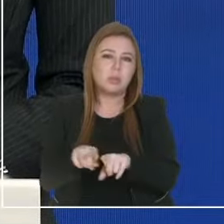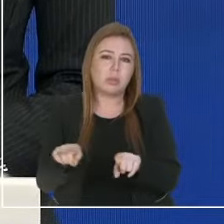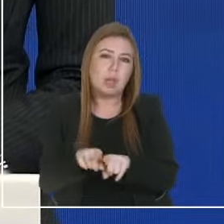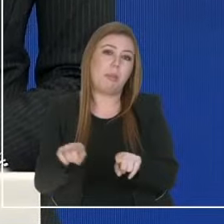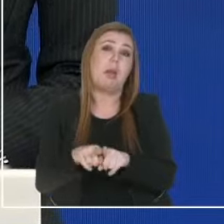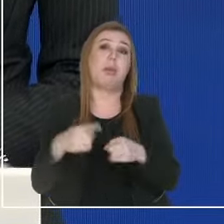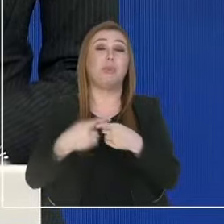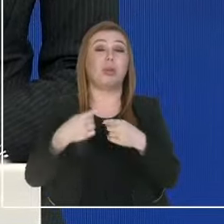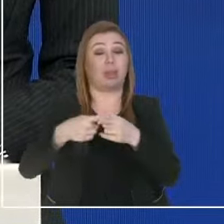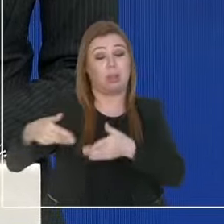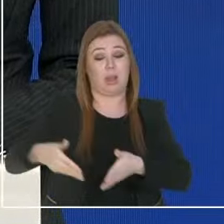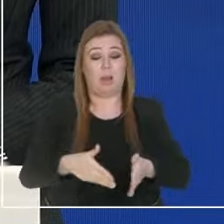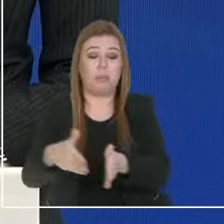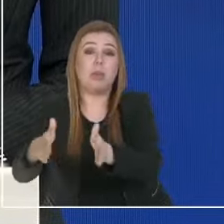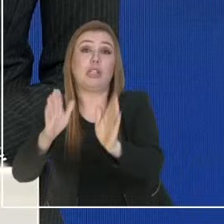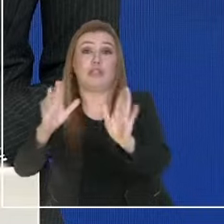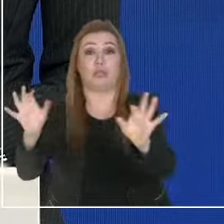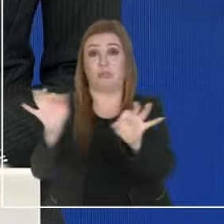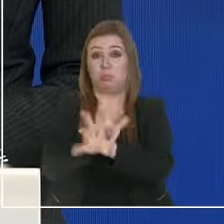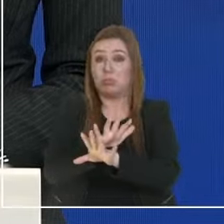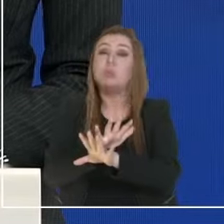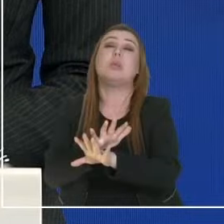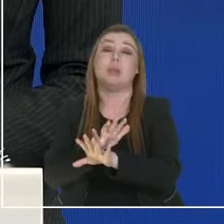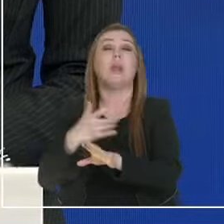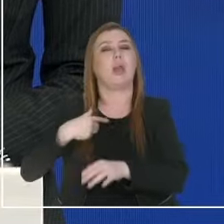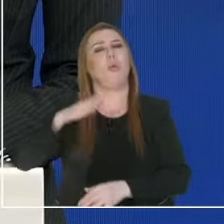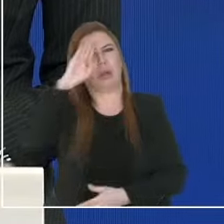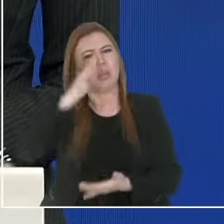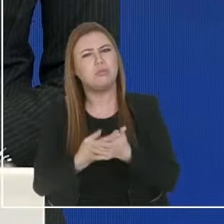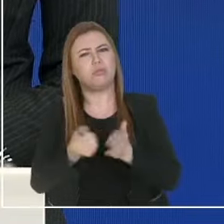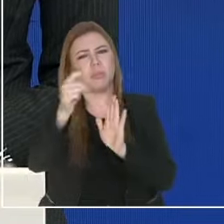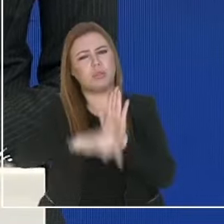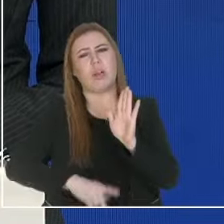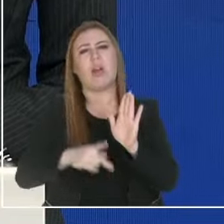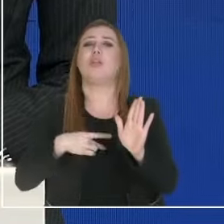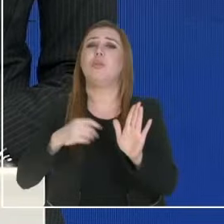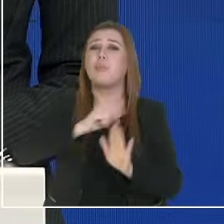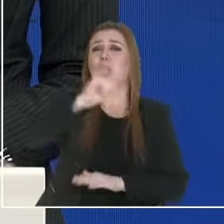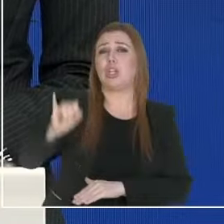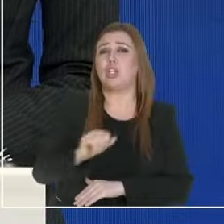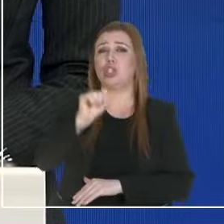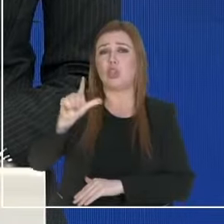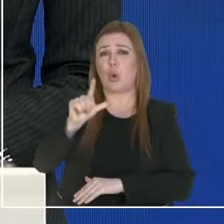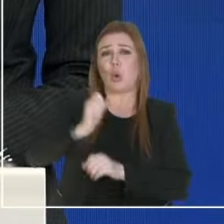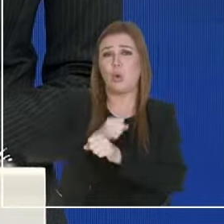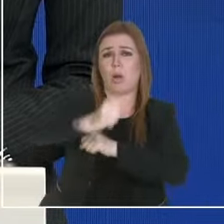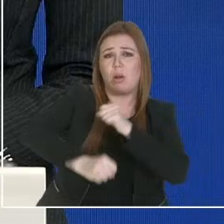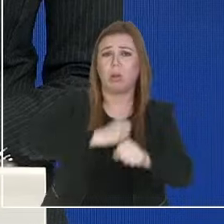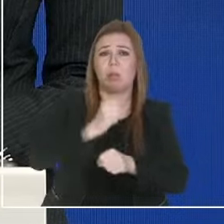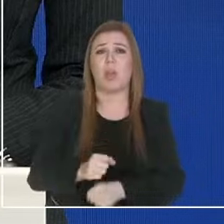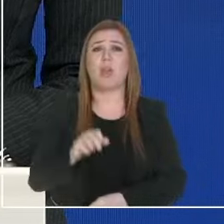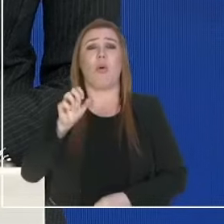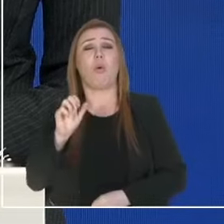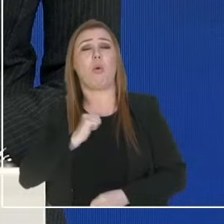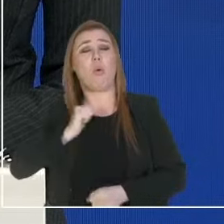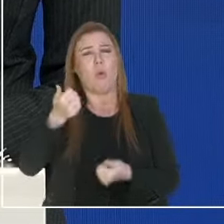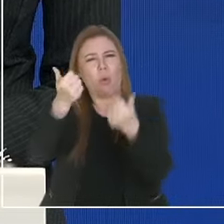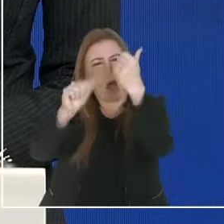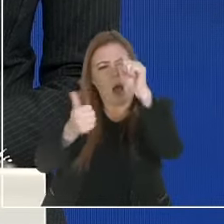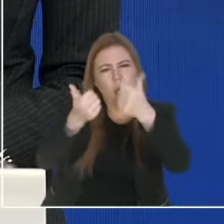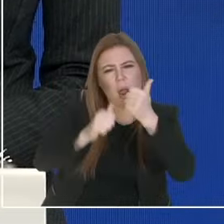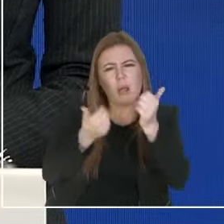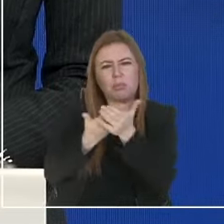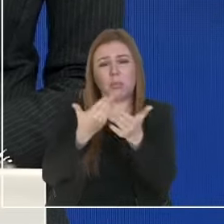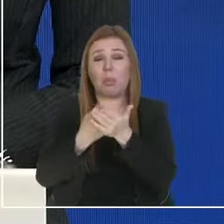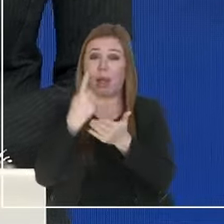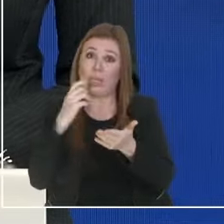passageiros. Eu acredito nesse projeto. Em julho do ano que vem, o BNDES vai nos mostrar se ele é viável ou não. Se sim, nós